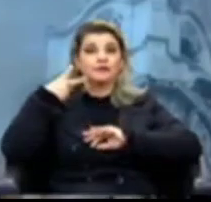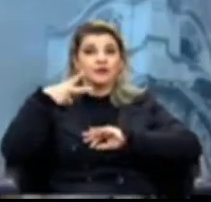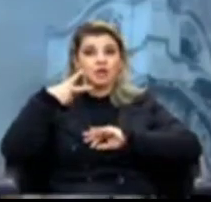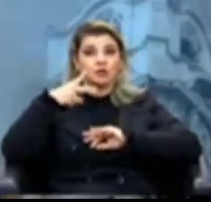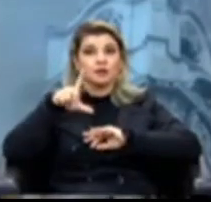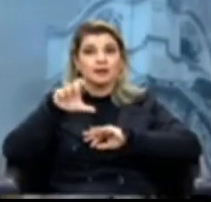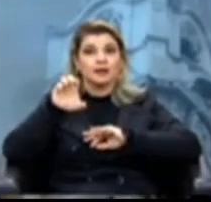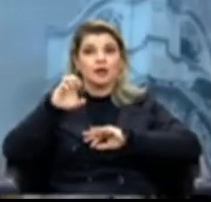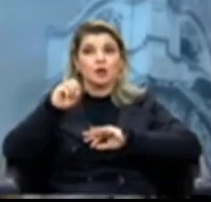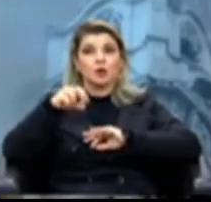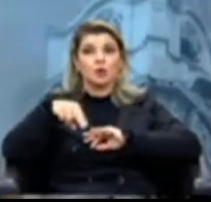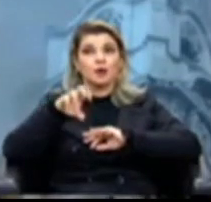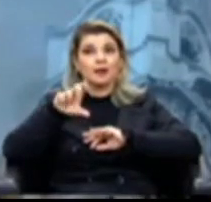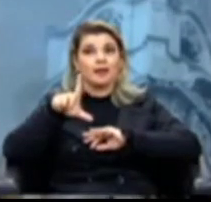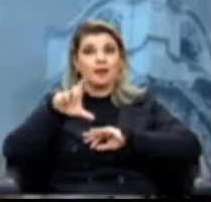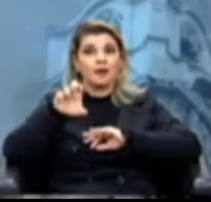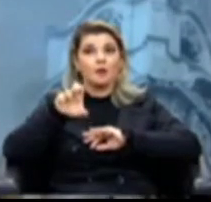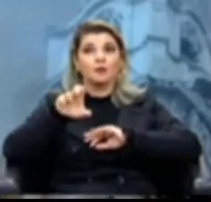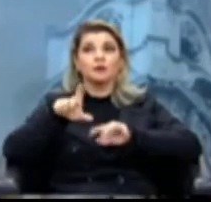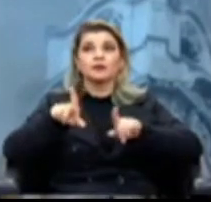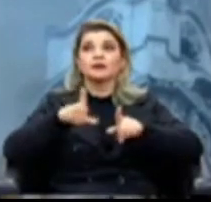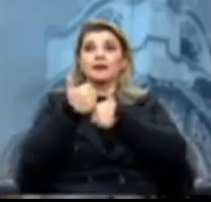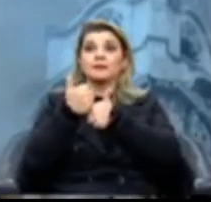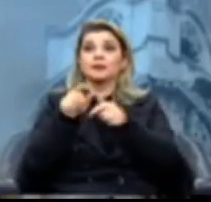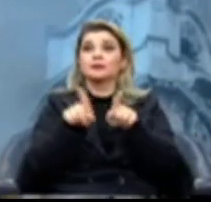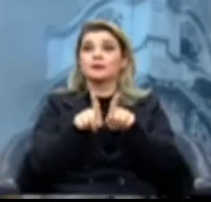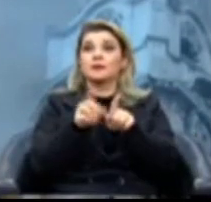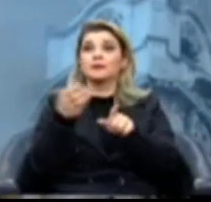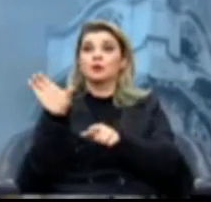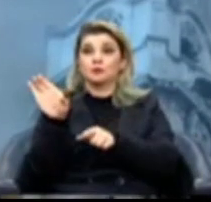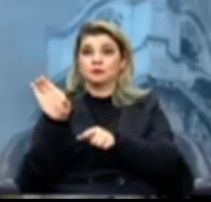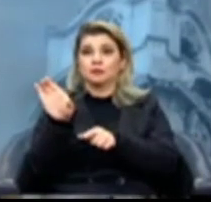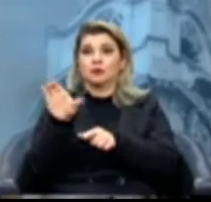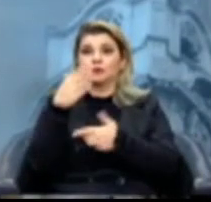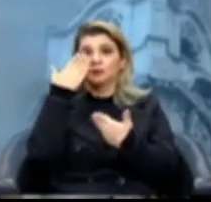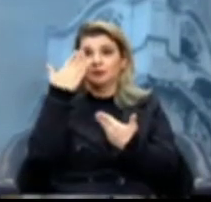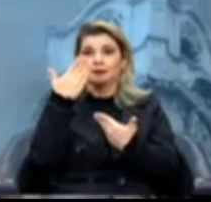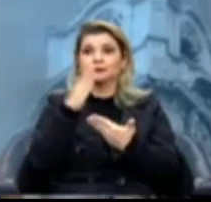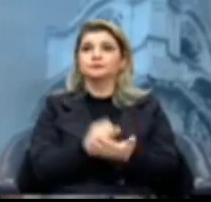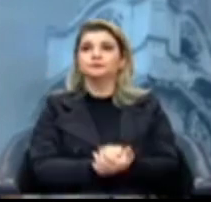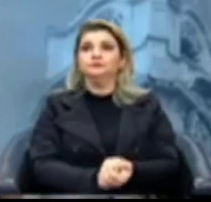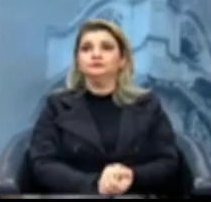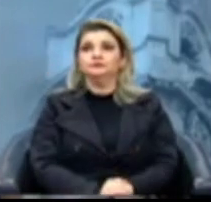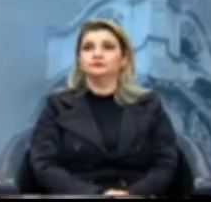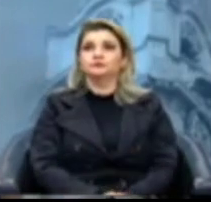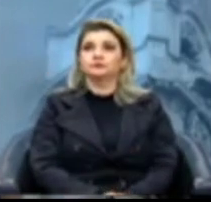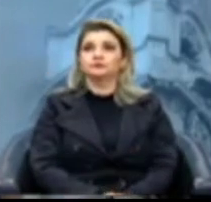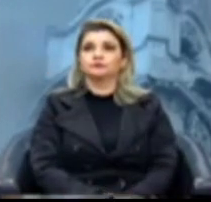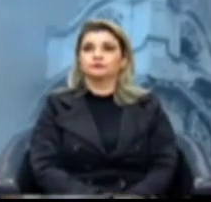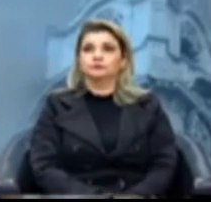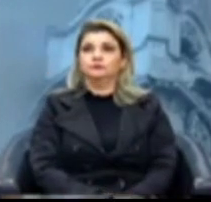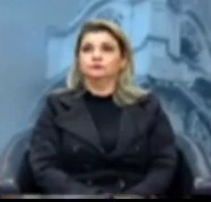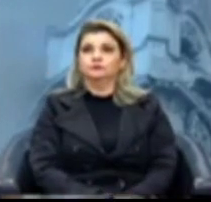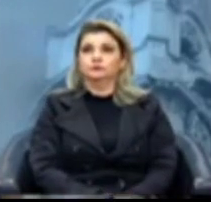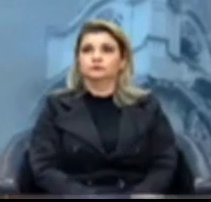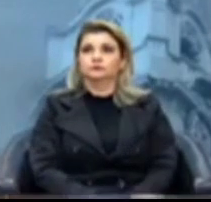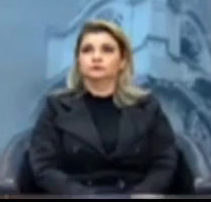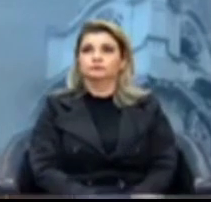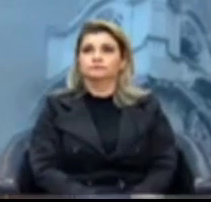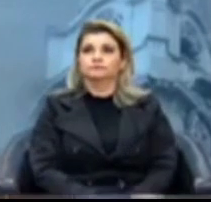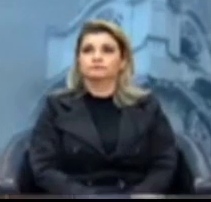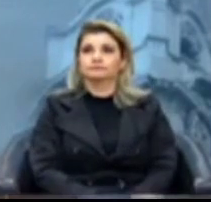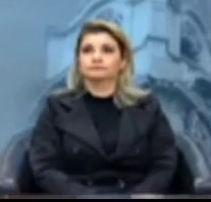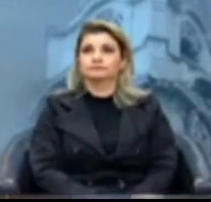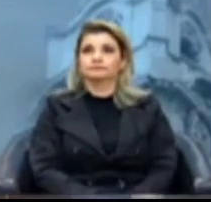Que encaminhe também pela oposição. Maravilha. Muito obrigado. Muito obrigado. Vou fazer um duplo encaminhamento, então, pelo Partido dos